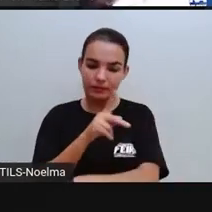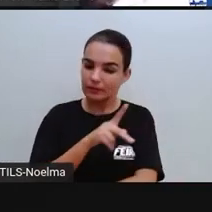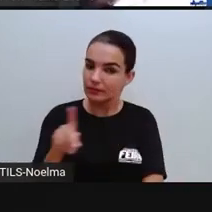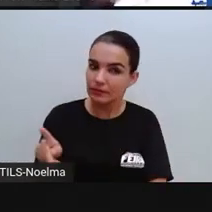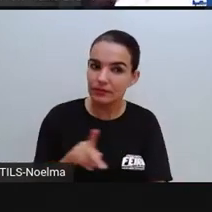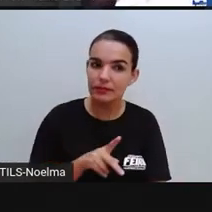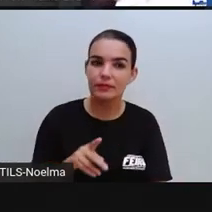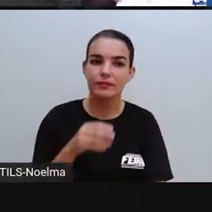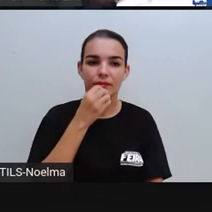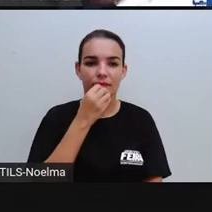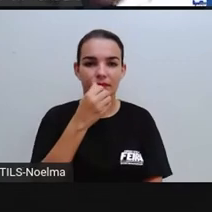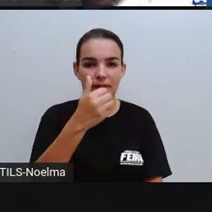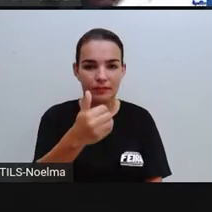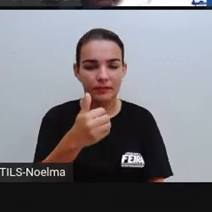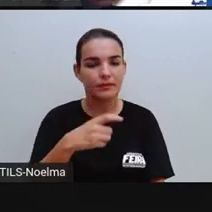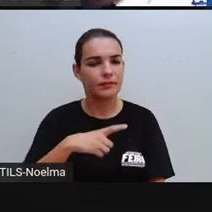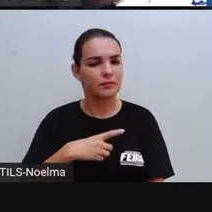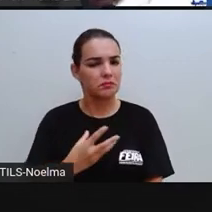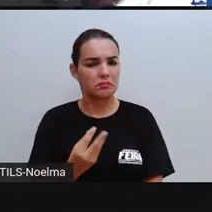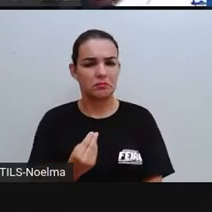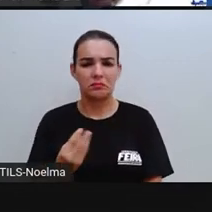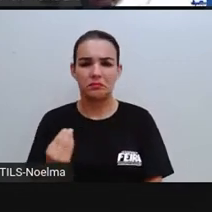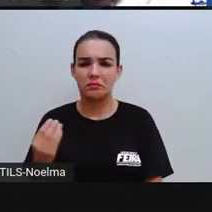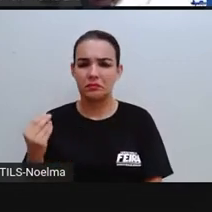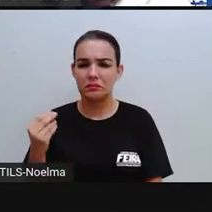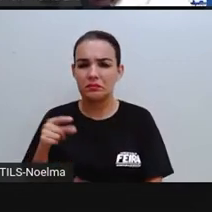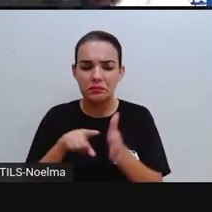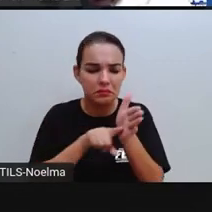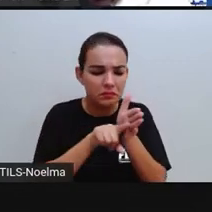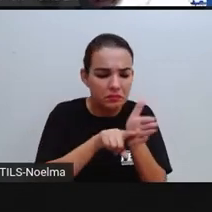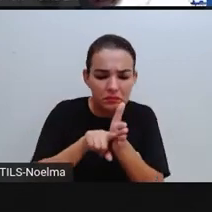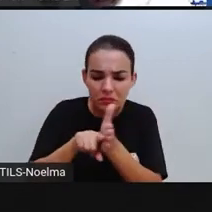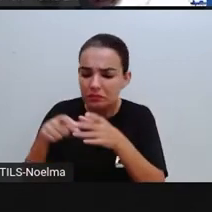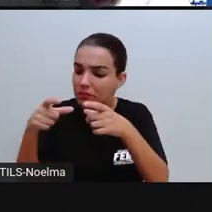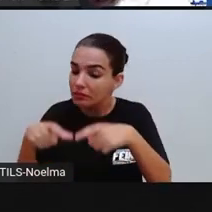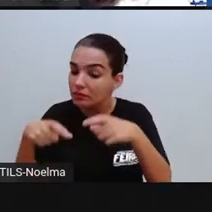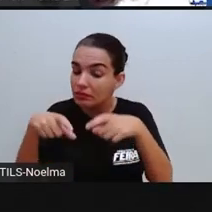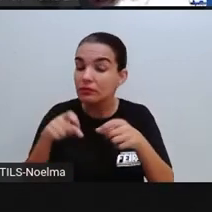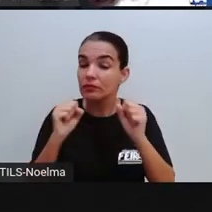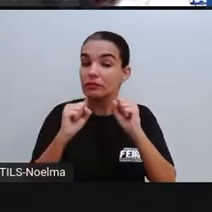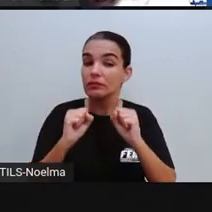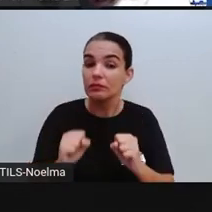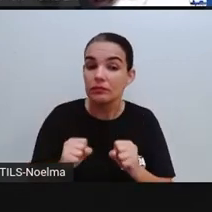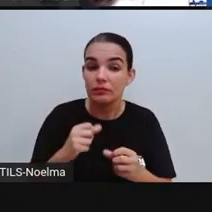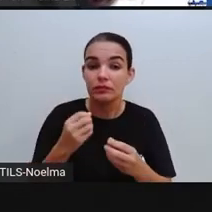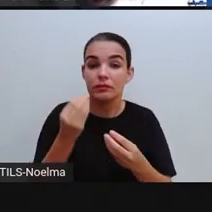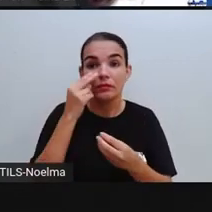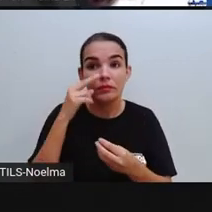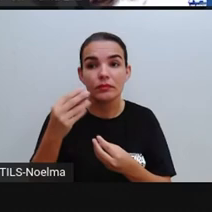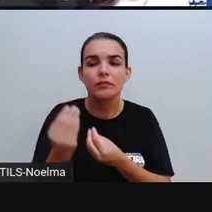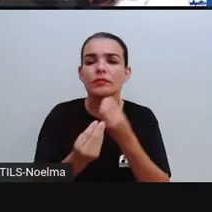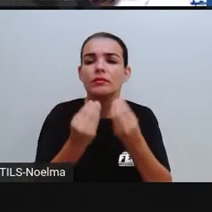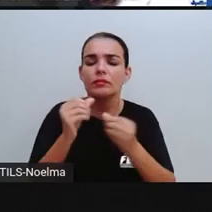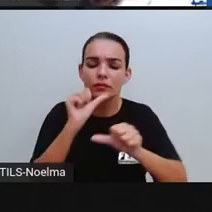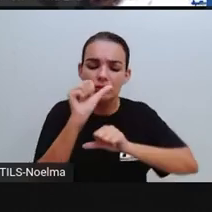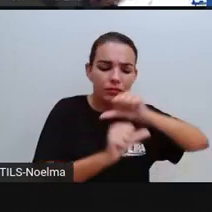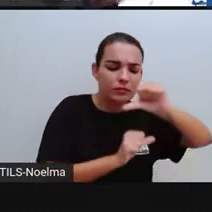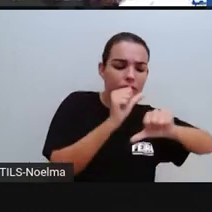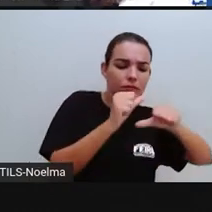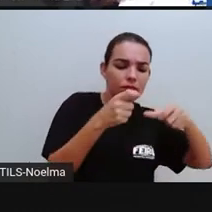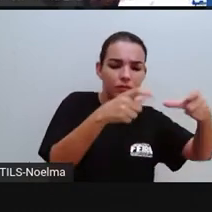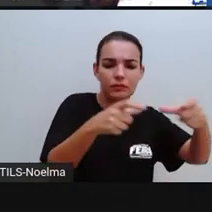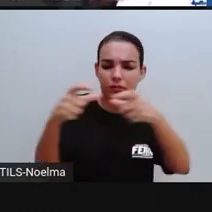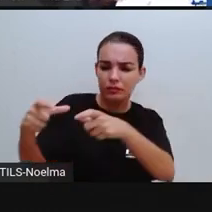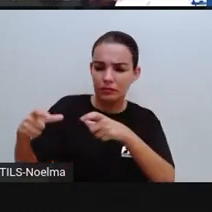tá bom? Existem várias fontes onde podemos consultar as mudanças dos espaços de convivência ao